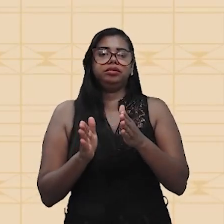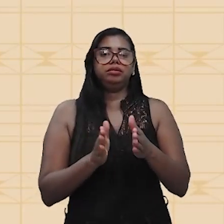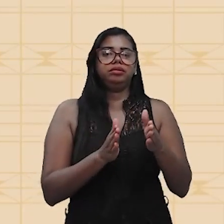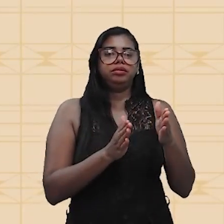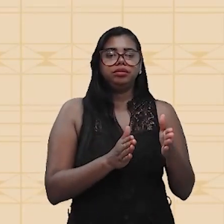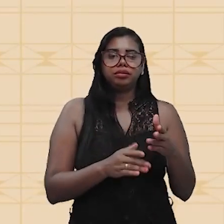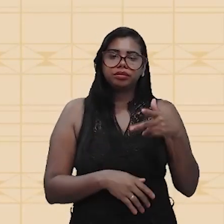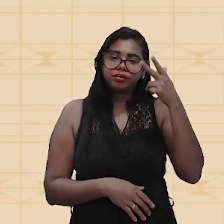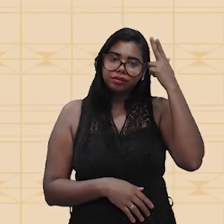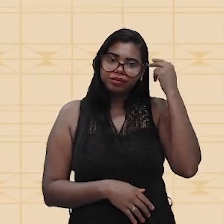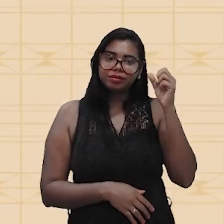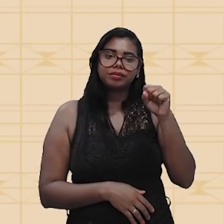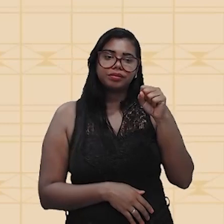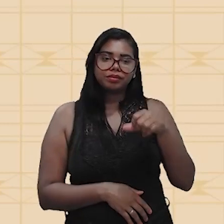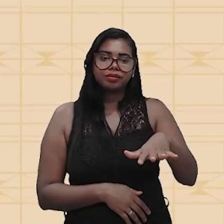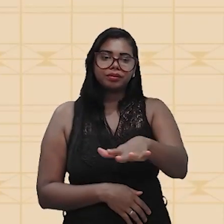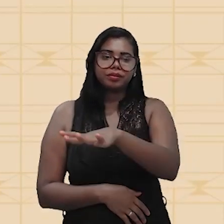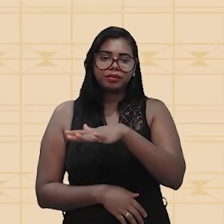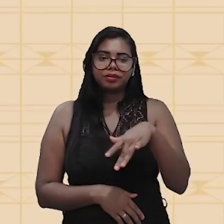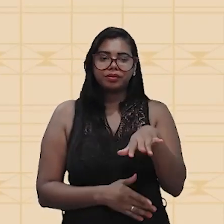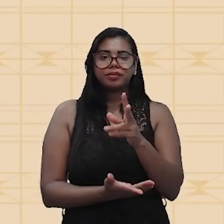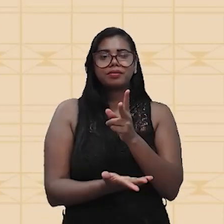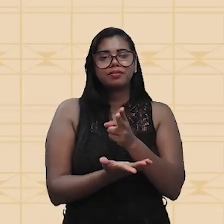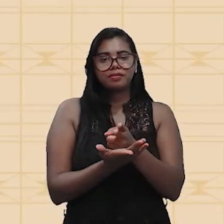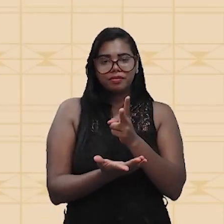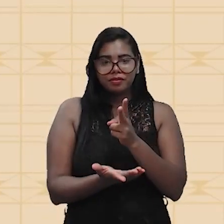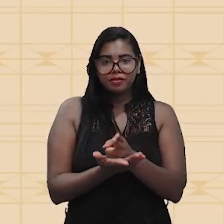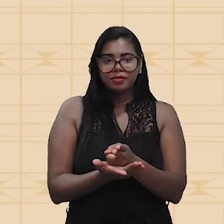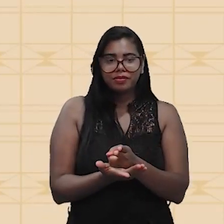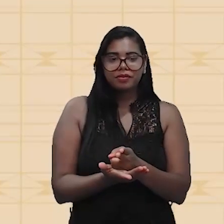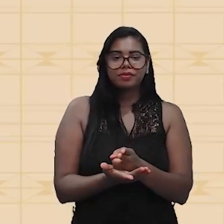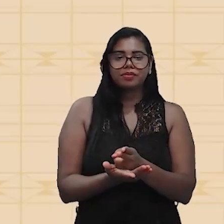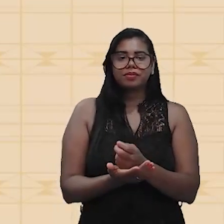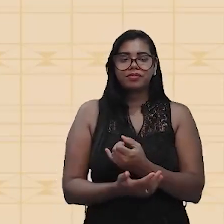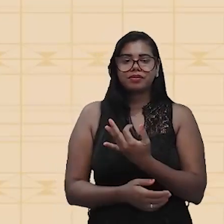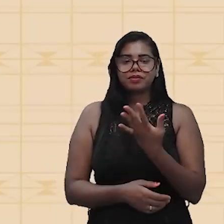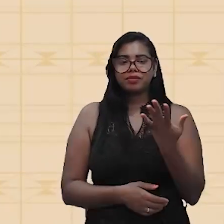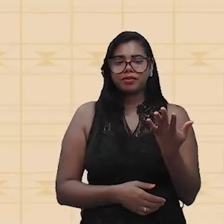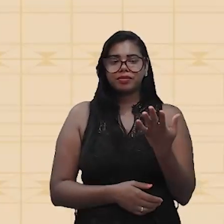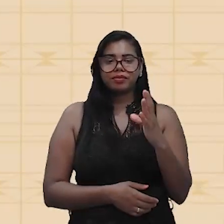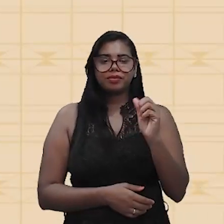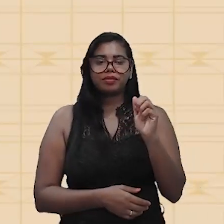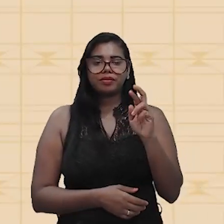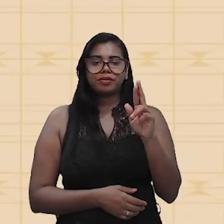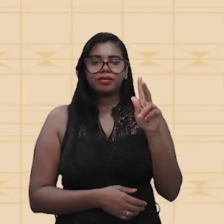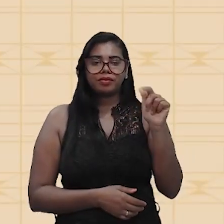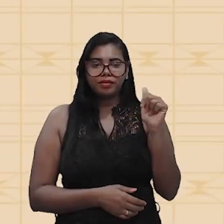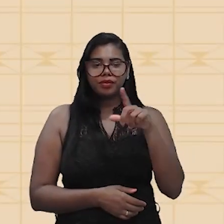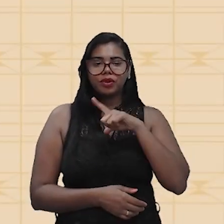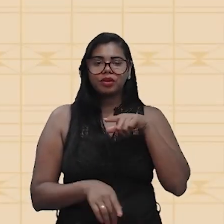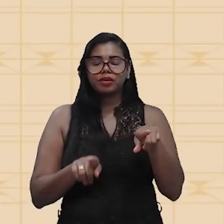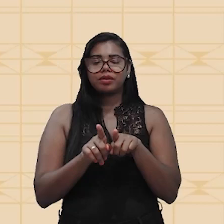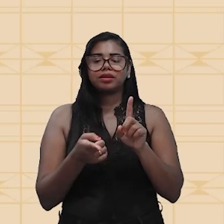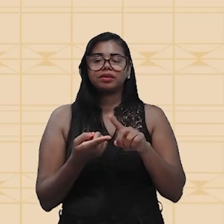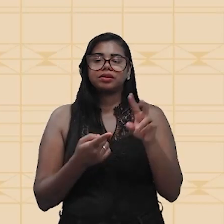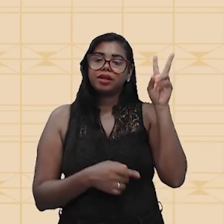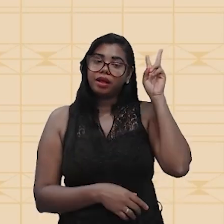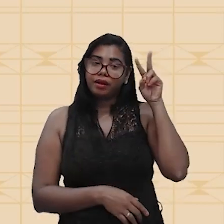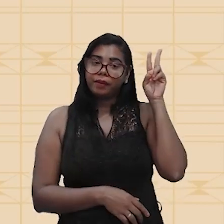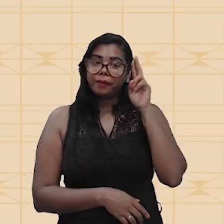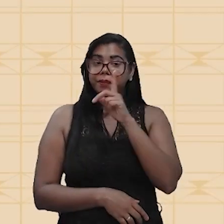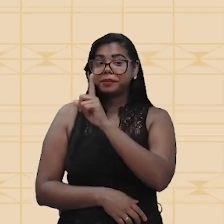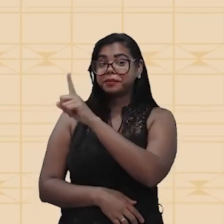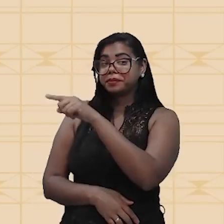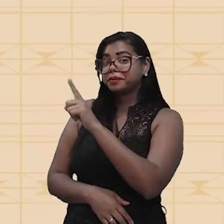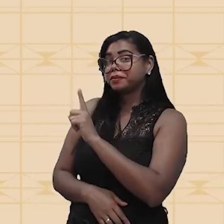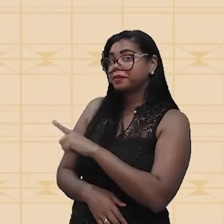assim, a área sempre vai ser, A quantidade de cargas que a gente vai ter. Então, lembra-se disso. Se você